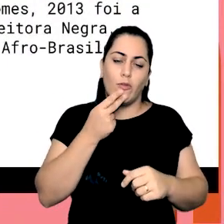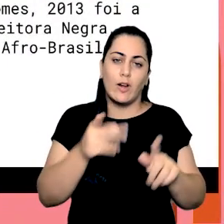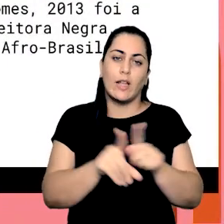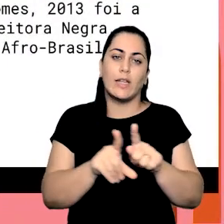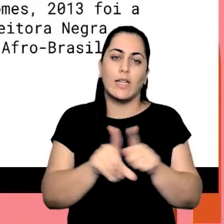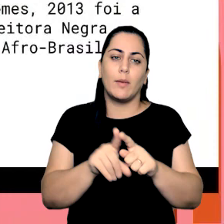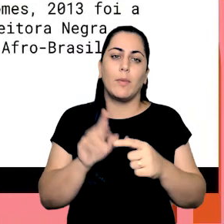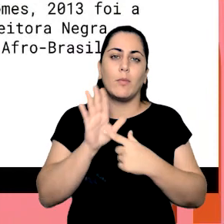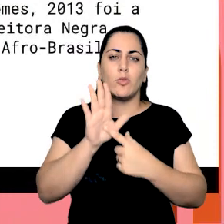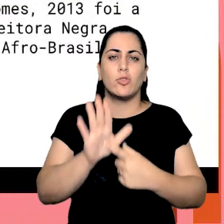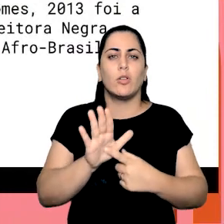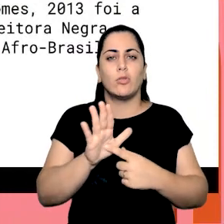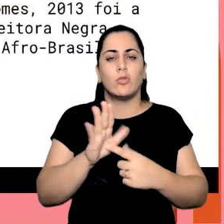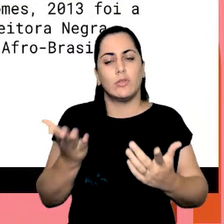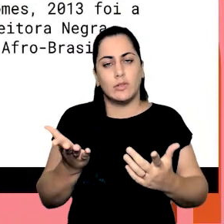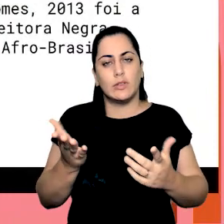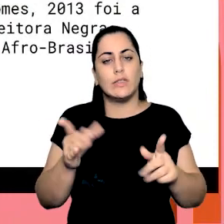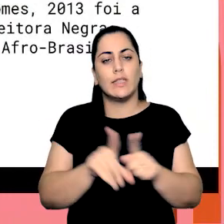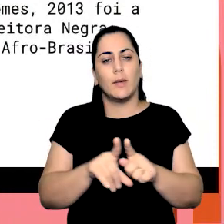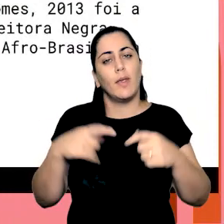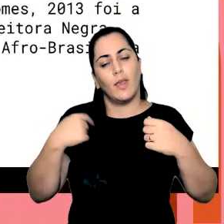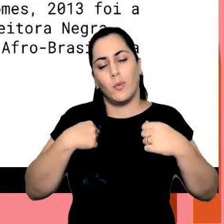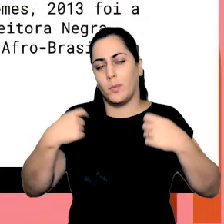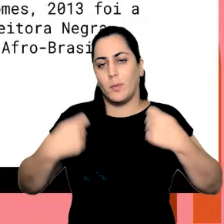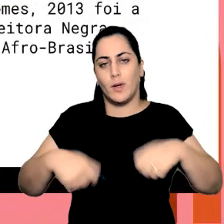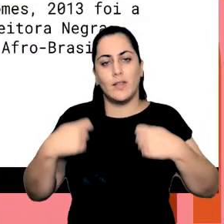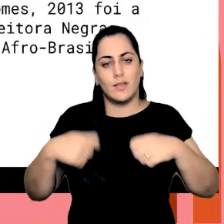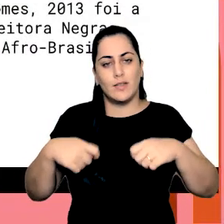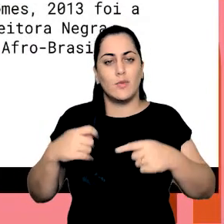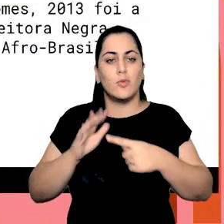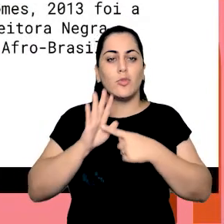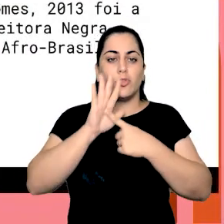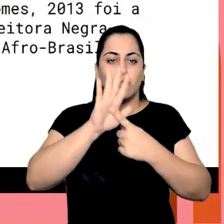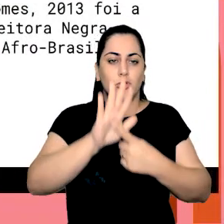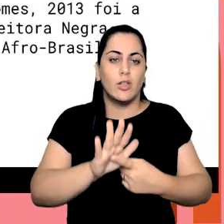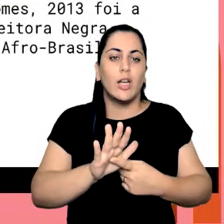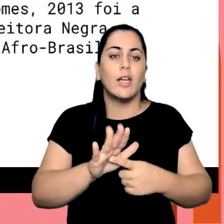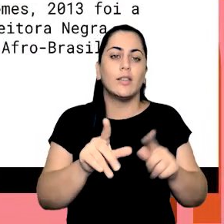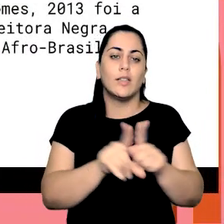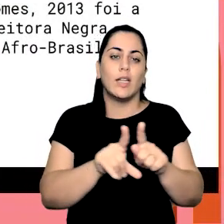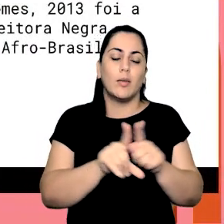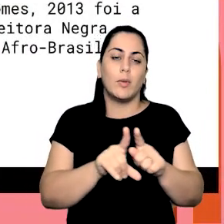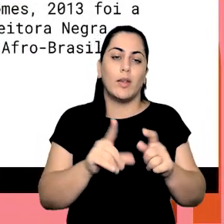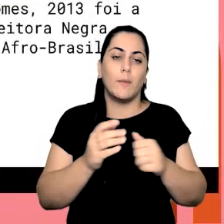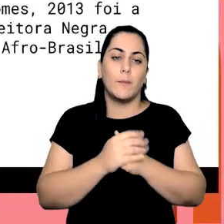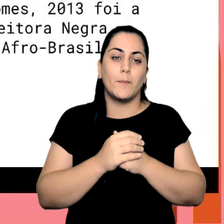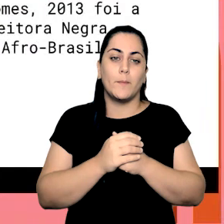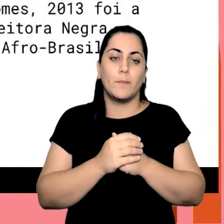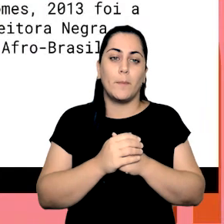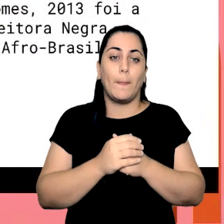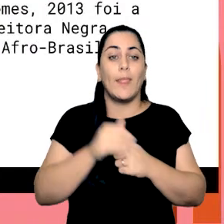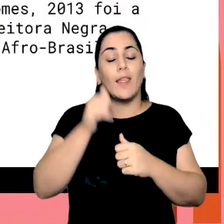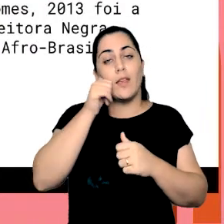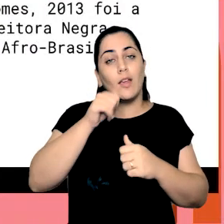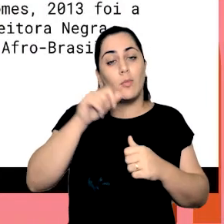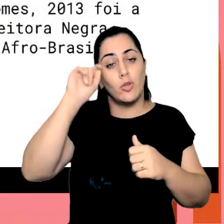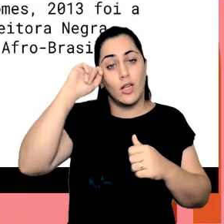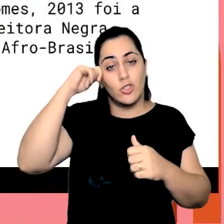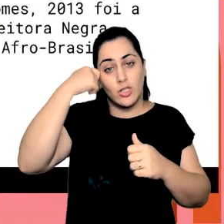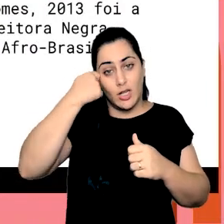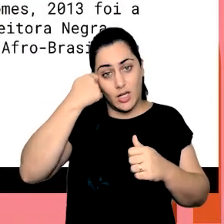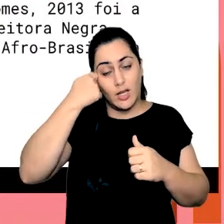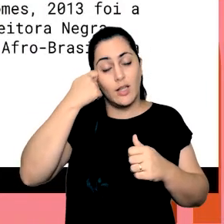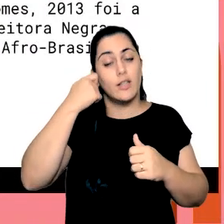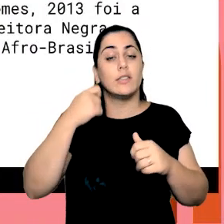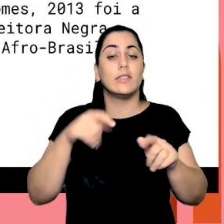dos indicadores sociais, eu não poderia de forma alguma deixar de fazer aqui a menção aos corpos negros, às mulheres